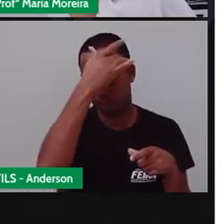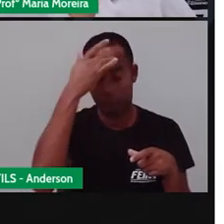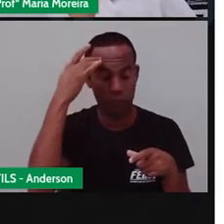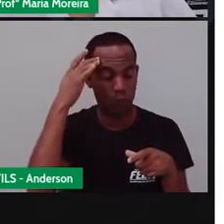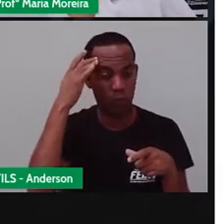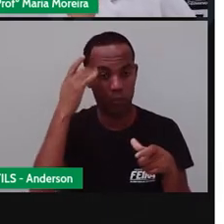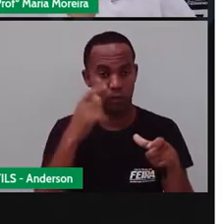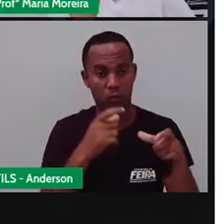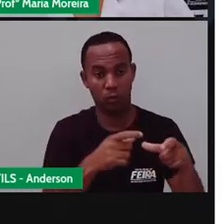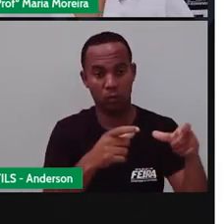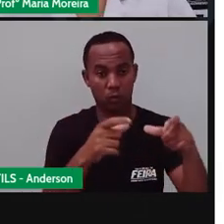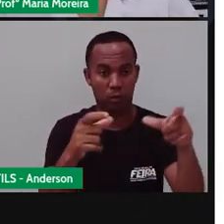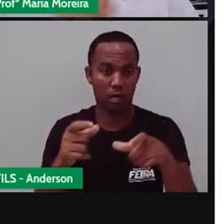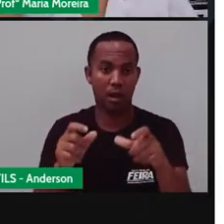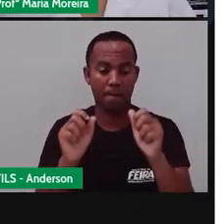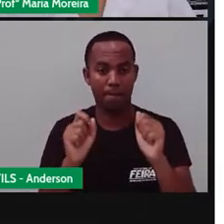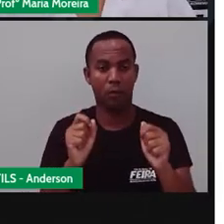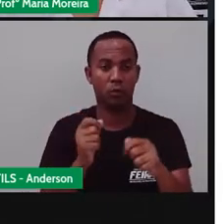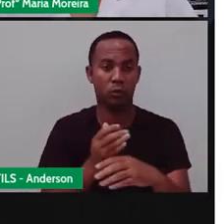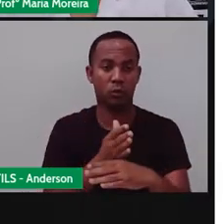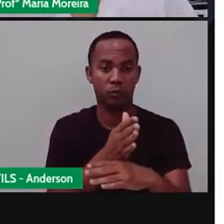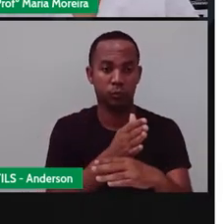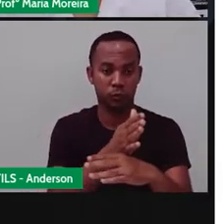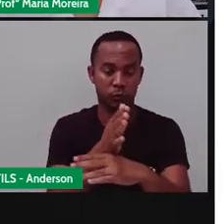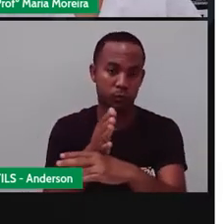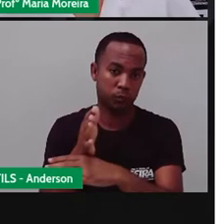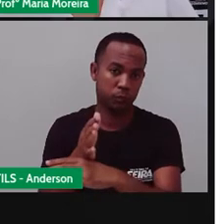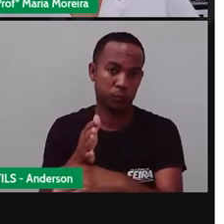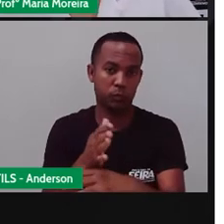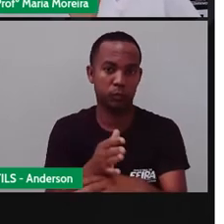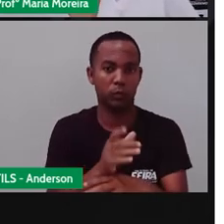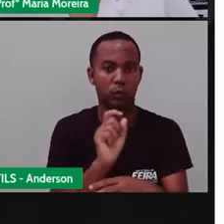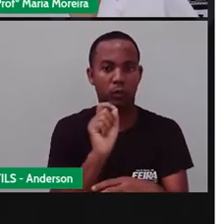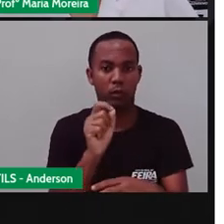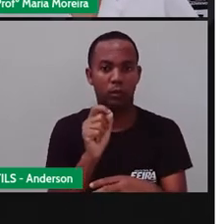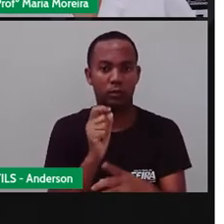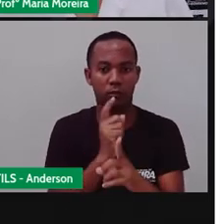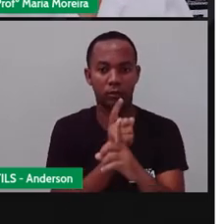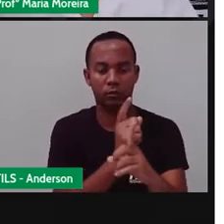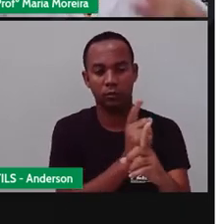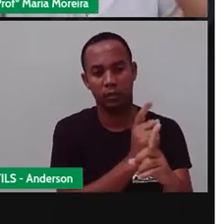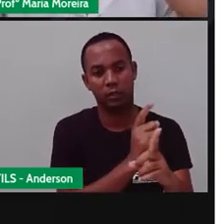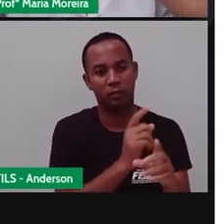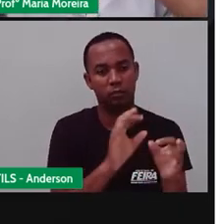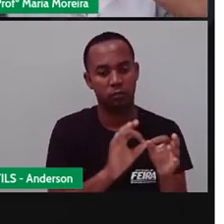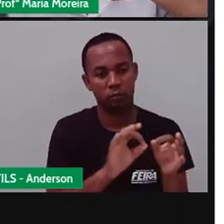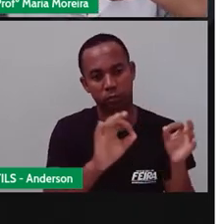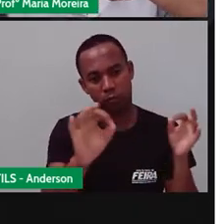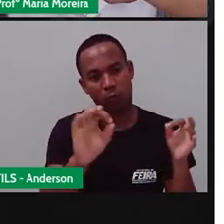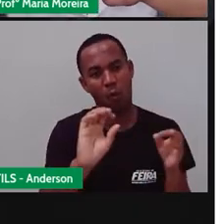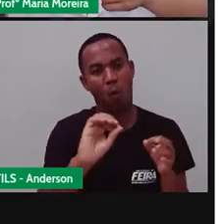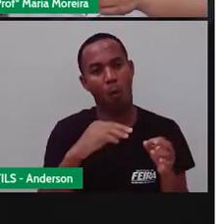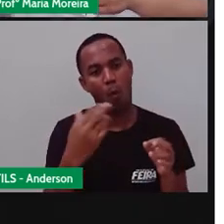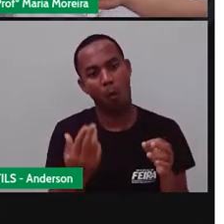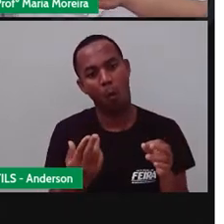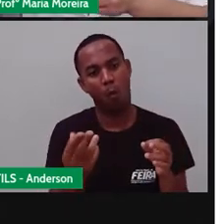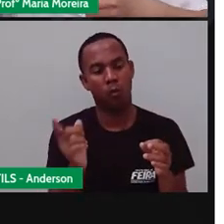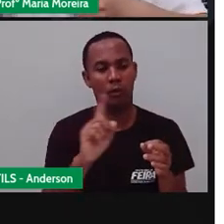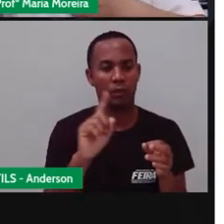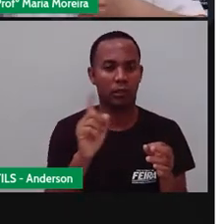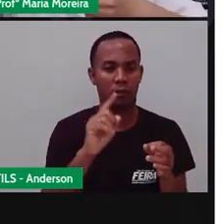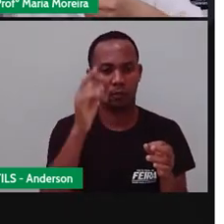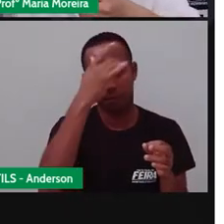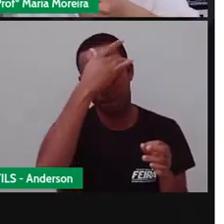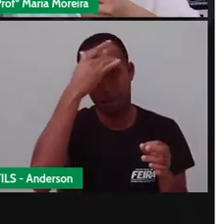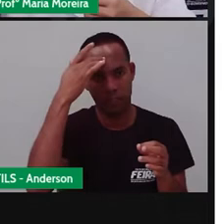todos os outros bairros possam se deslocar até ele, sem percorrer grandes distâncias. Então, gente tem o centro da cidade e aí as pessoas